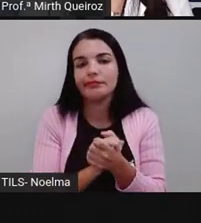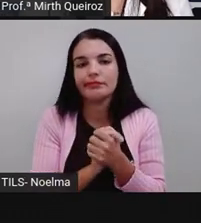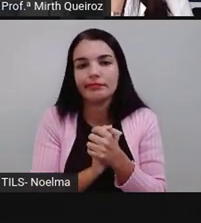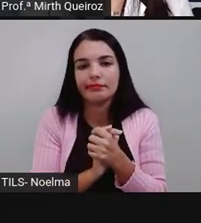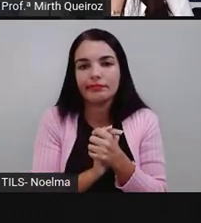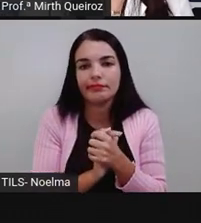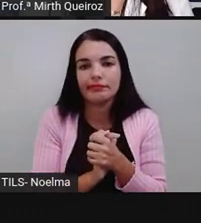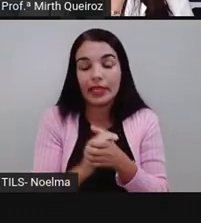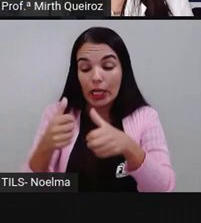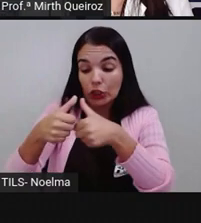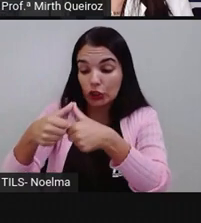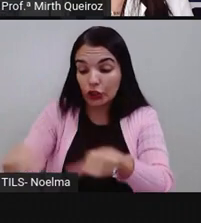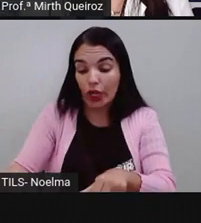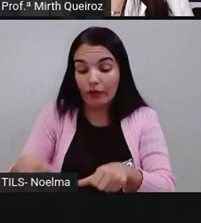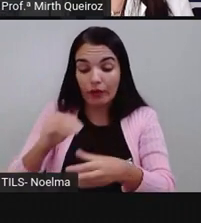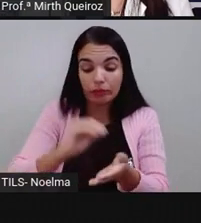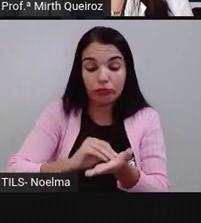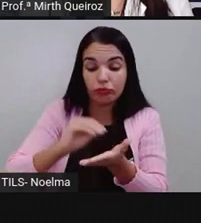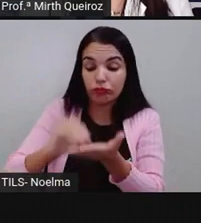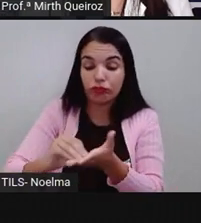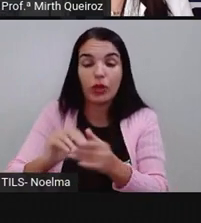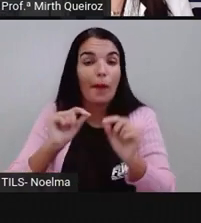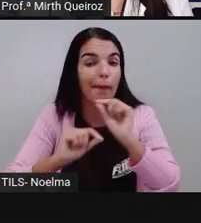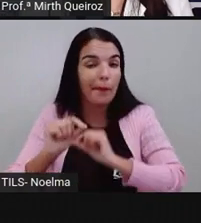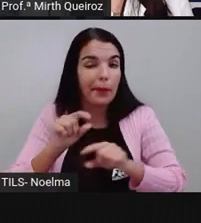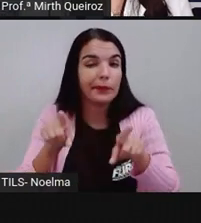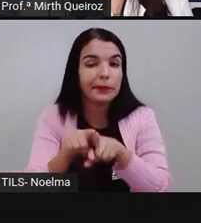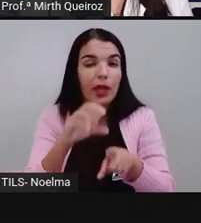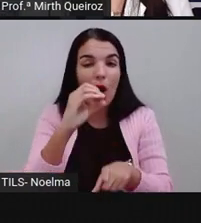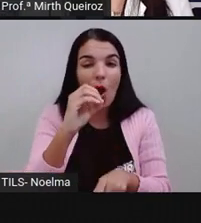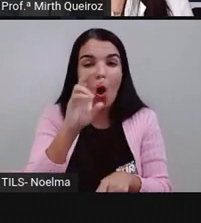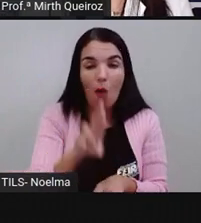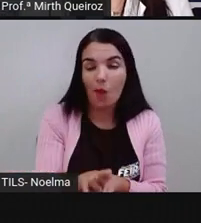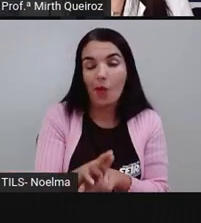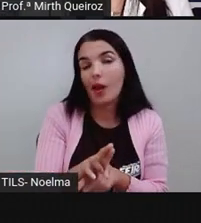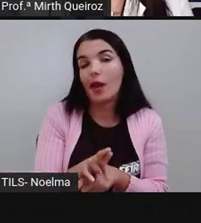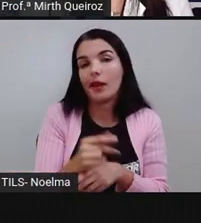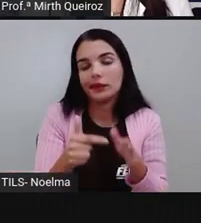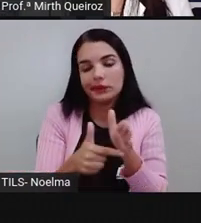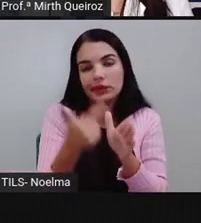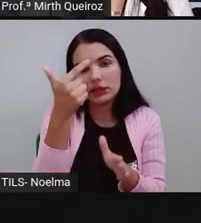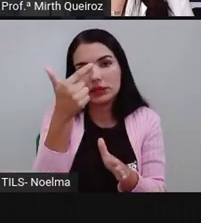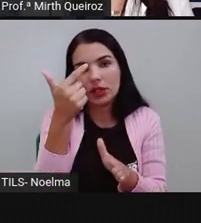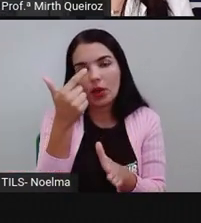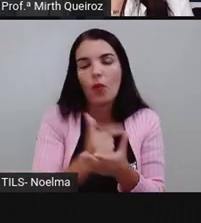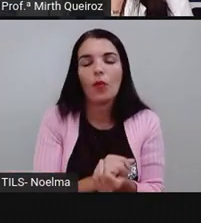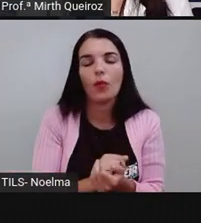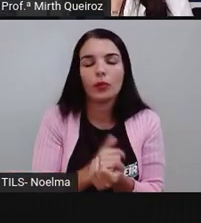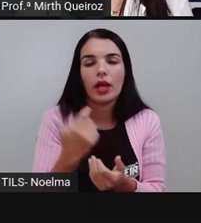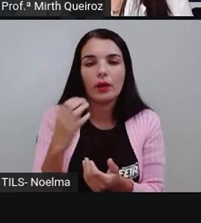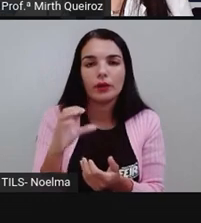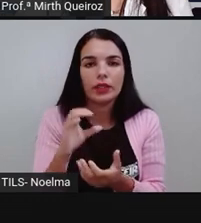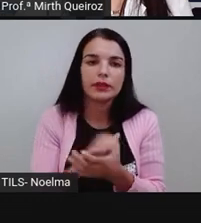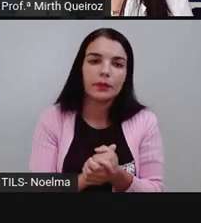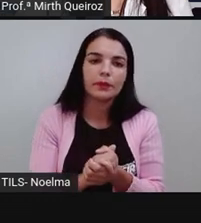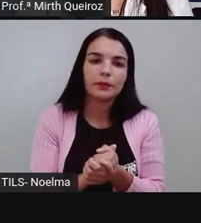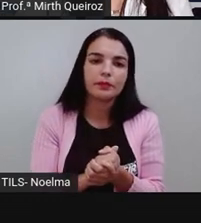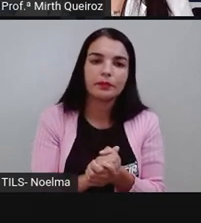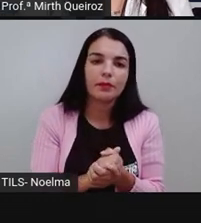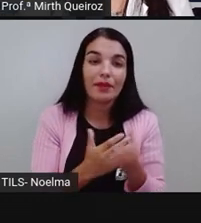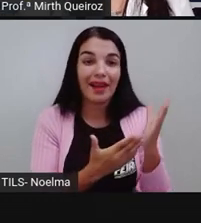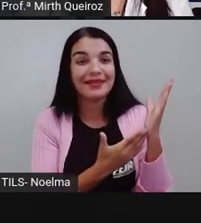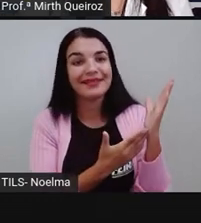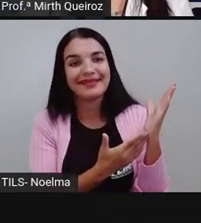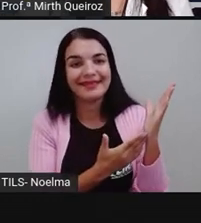conjugação. Compôs, que é do verbo compor. Termina em OR. Então, segunda conjugação.